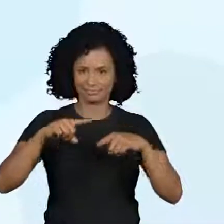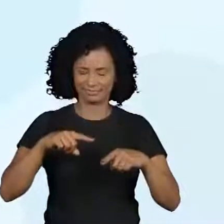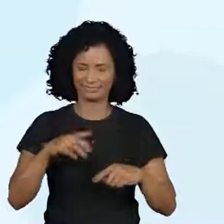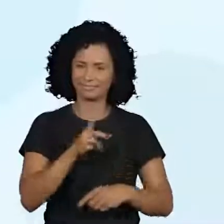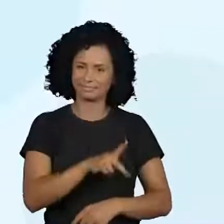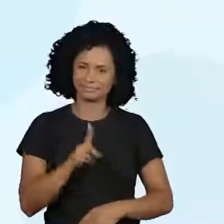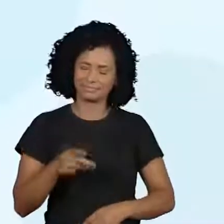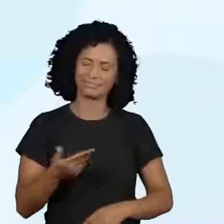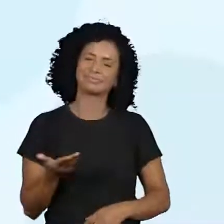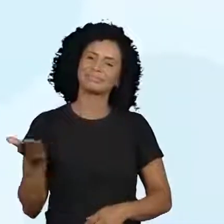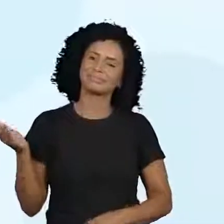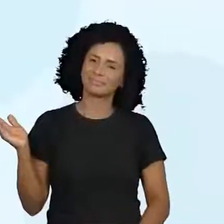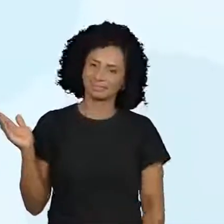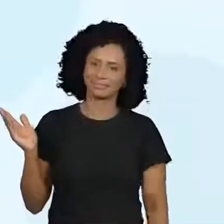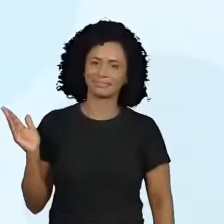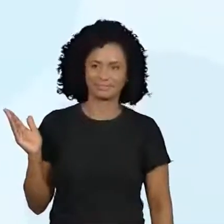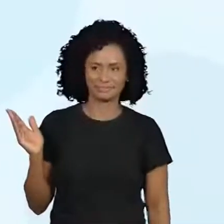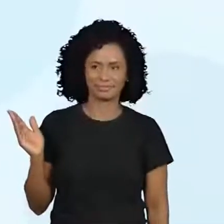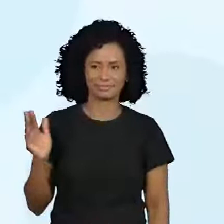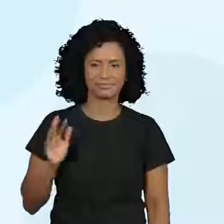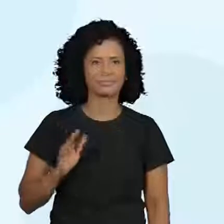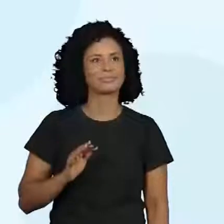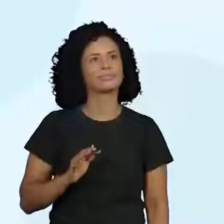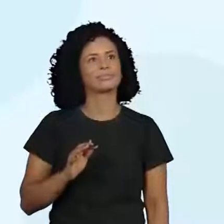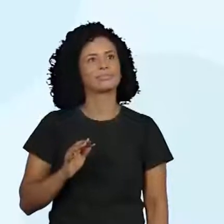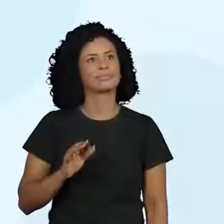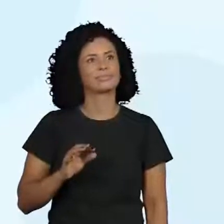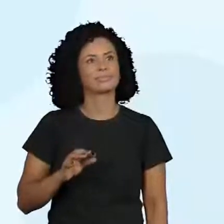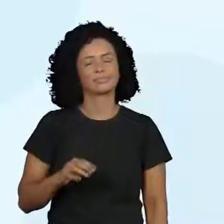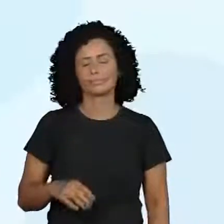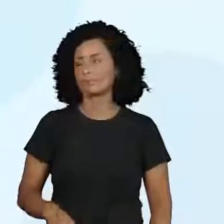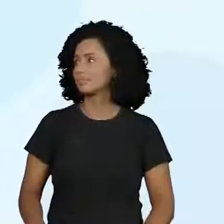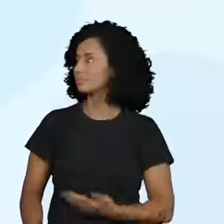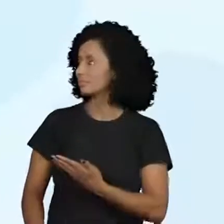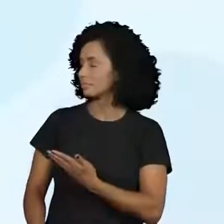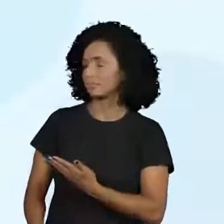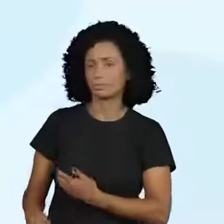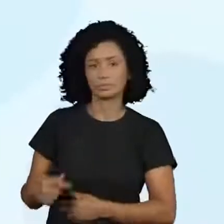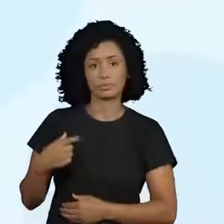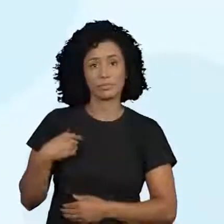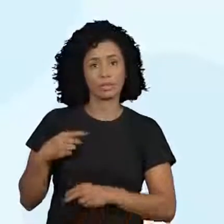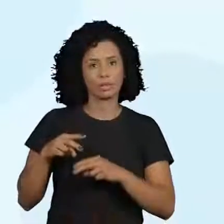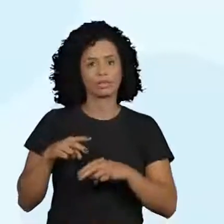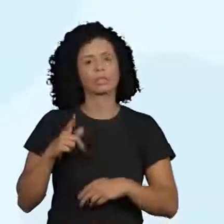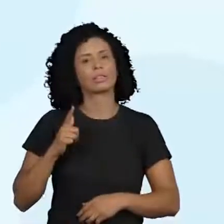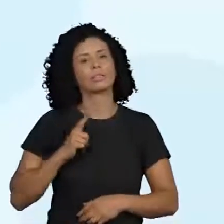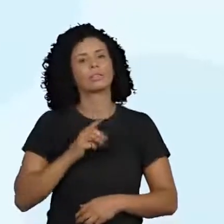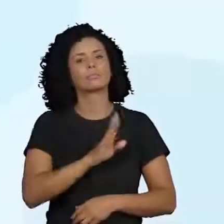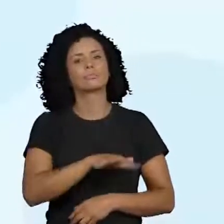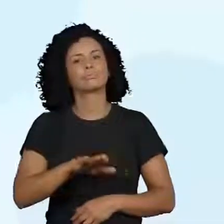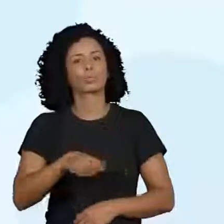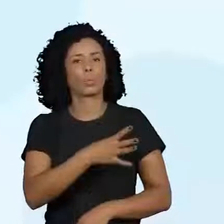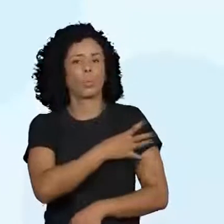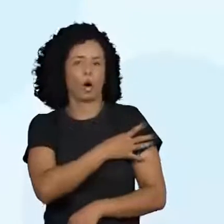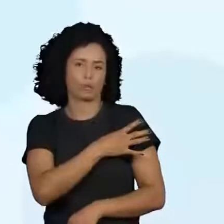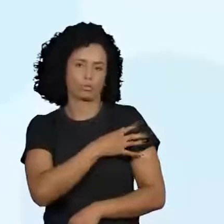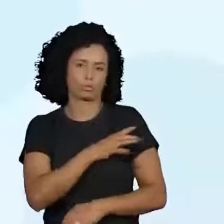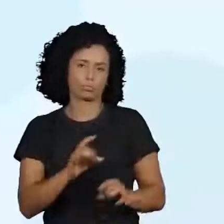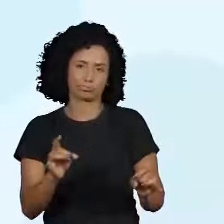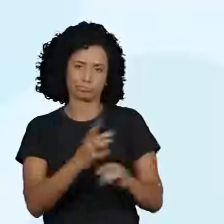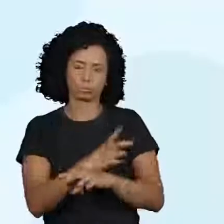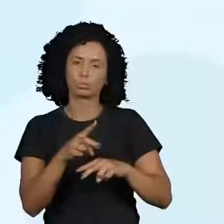F04MA01B, vou fazer uma revisão lá no quarto ano, a